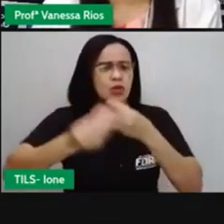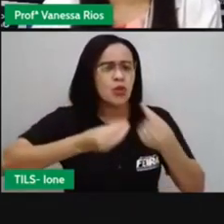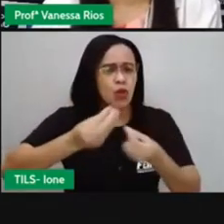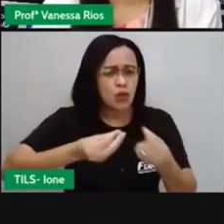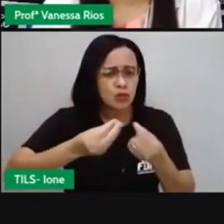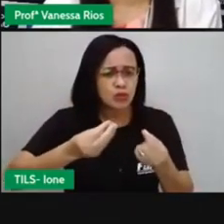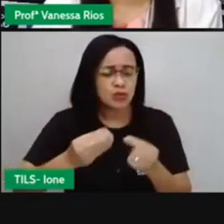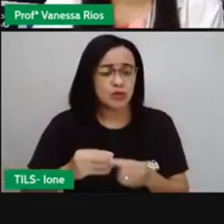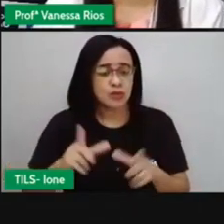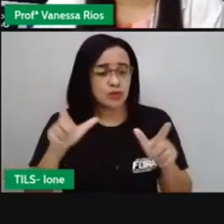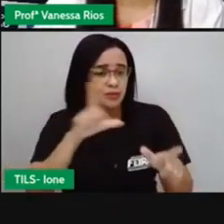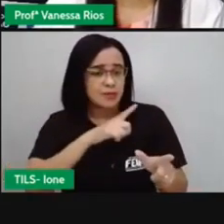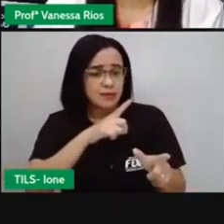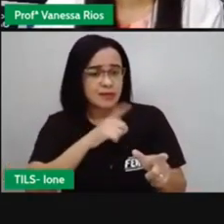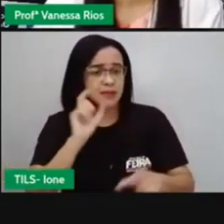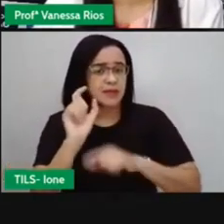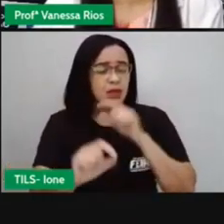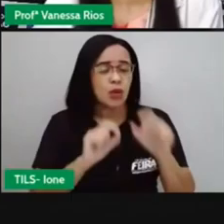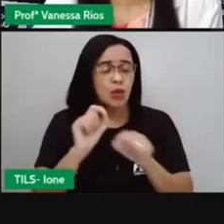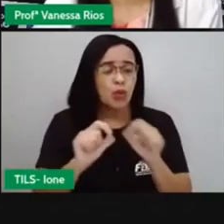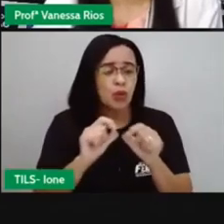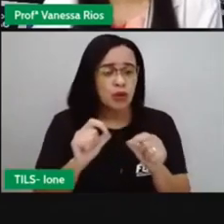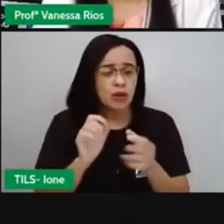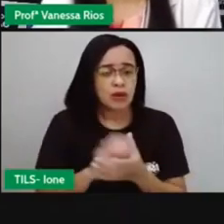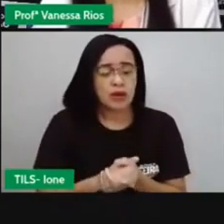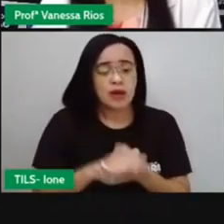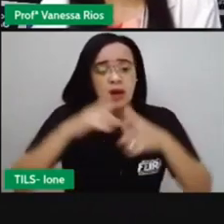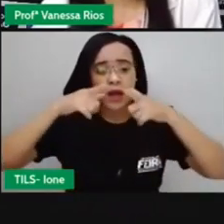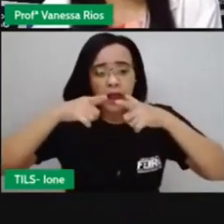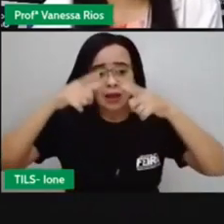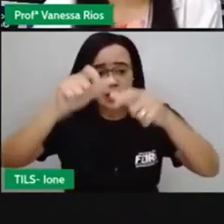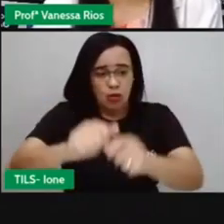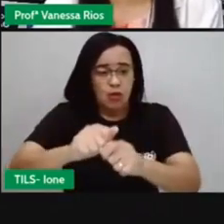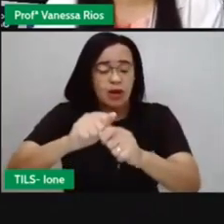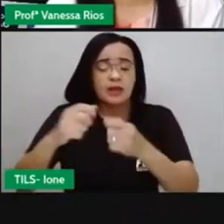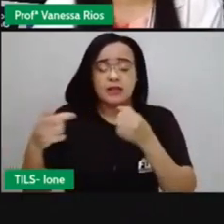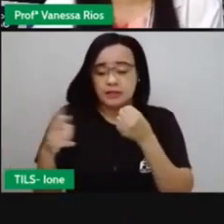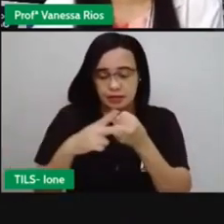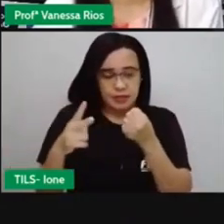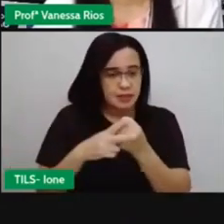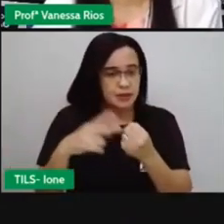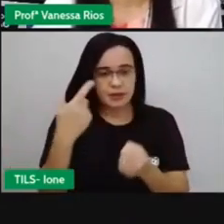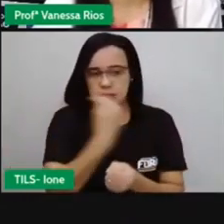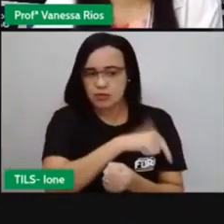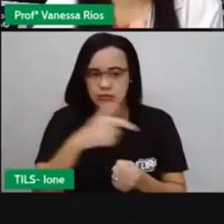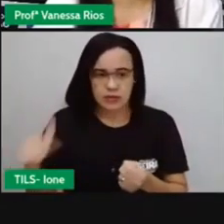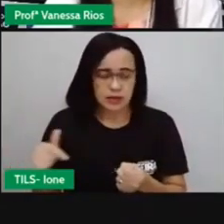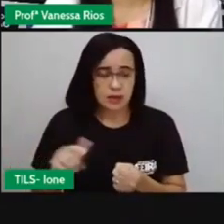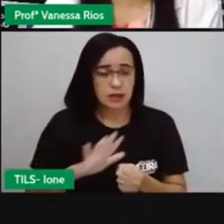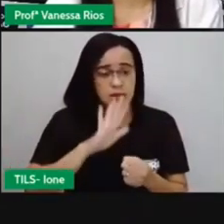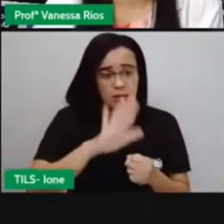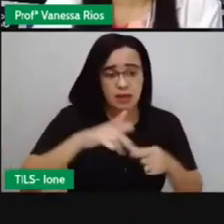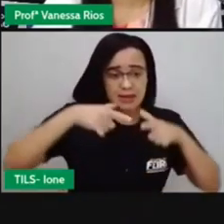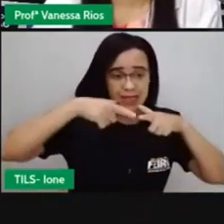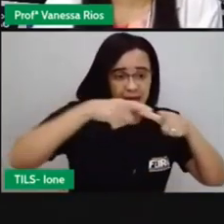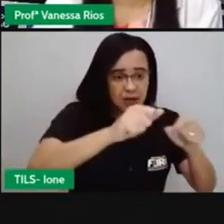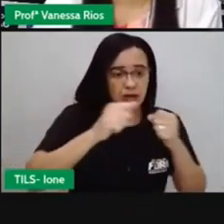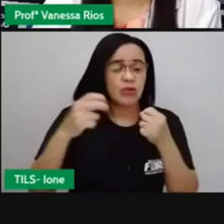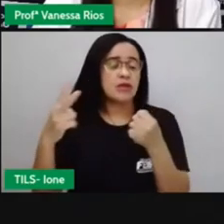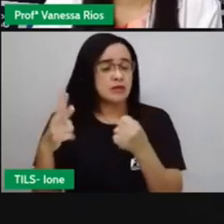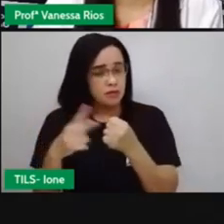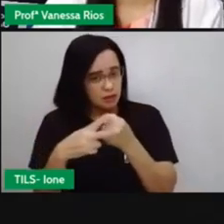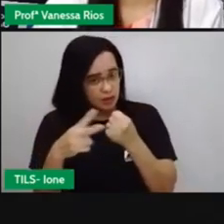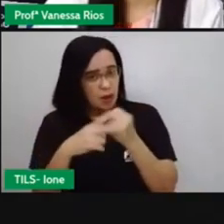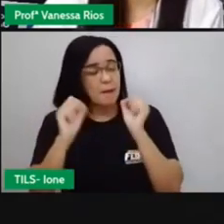mais forte da linguagem não verbal. Mas a linguagem verbal, ela também, né? Pode